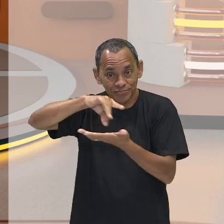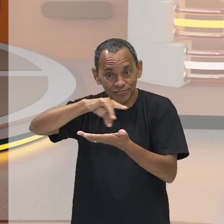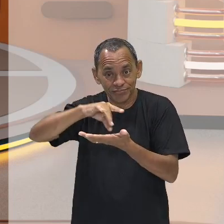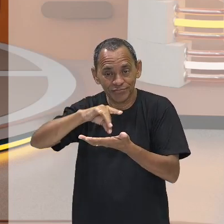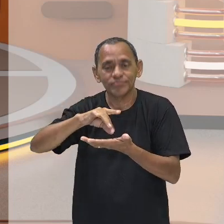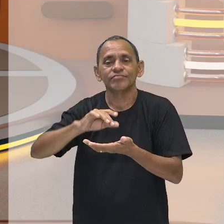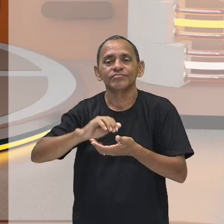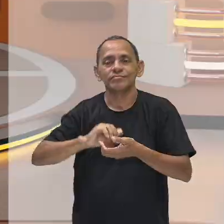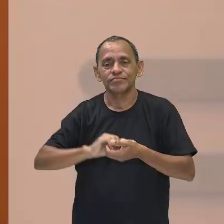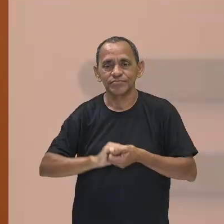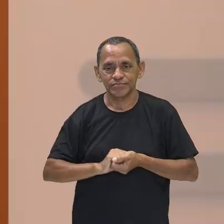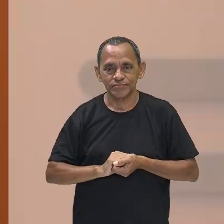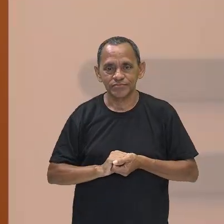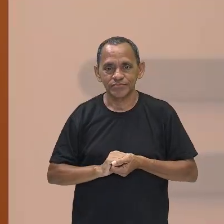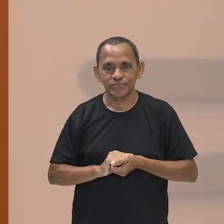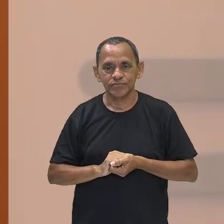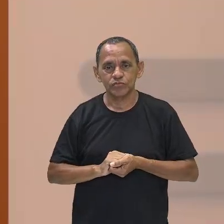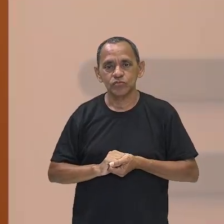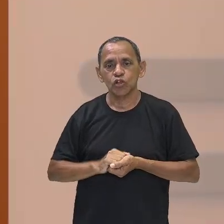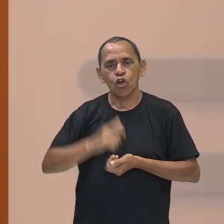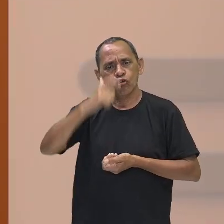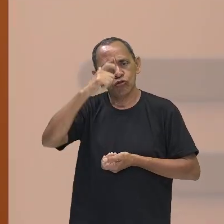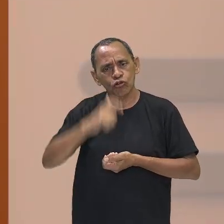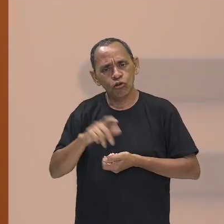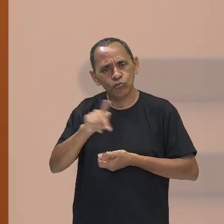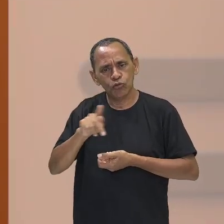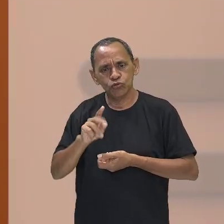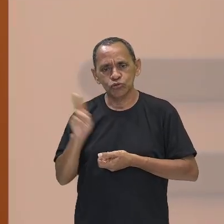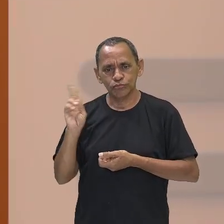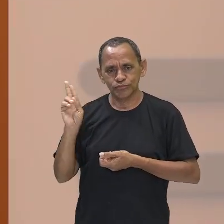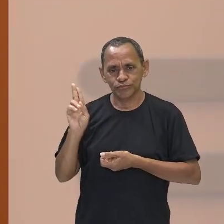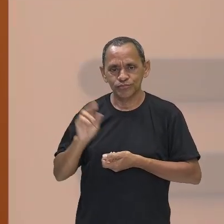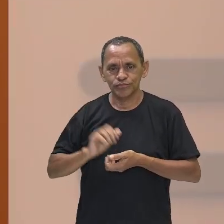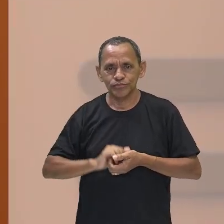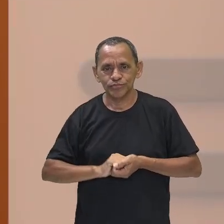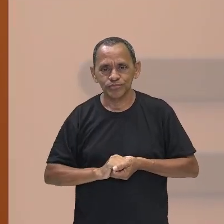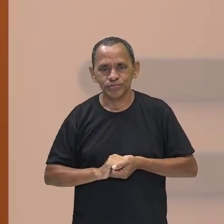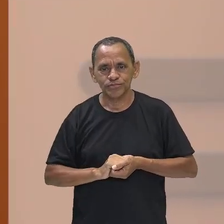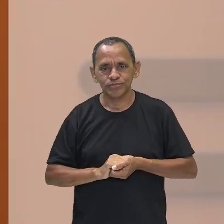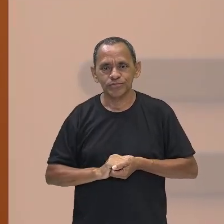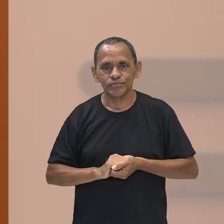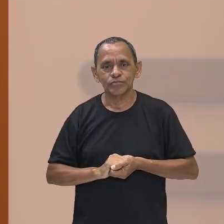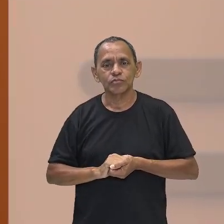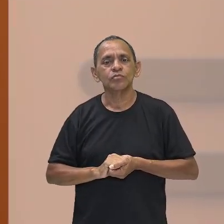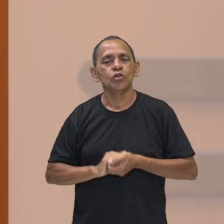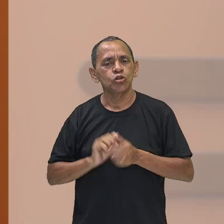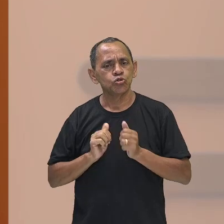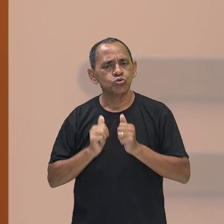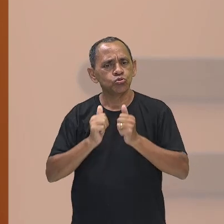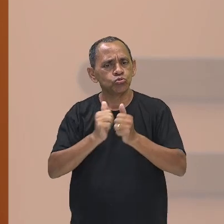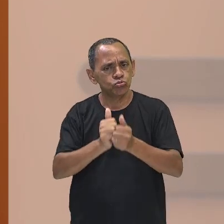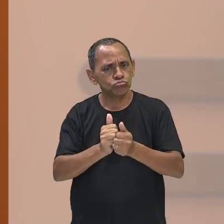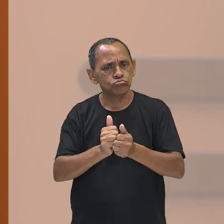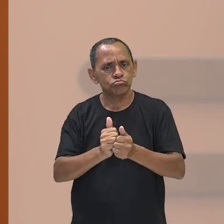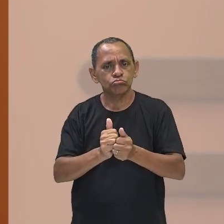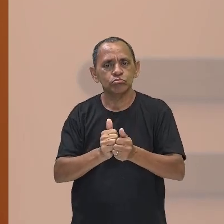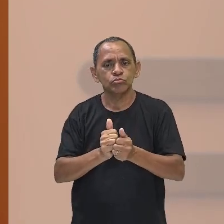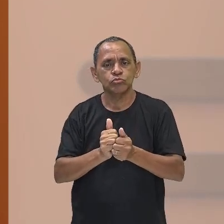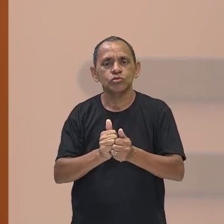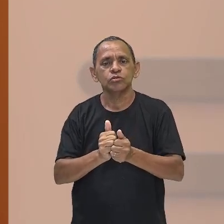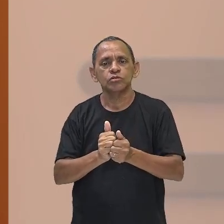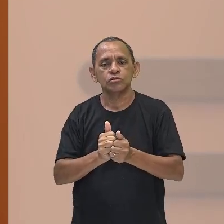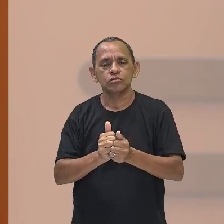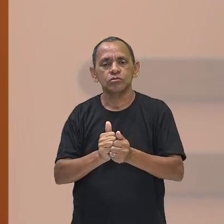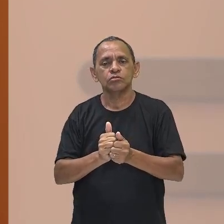Amazonas. Eu sou o professor Josino Malagueta, vou trabalhar com vocês aí esse